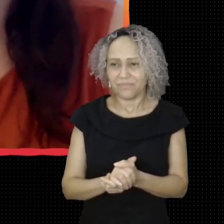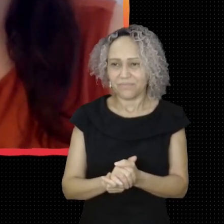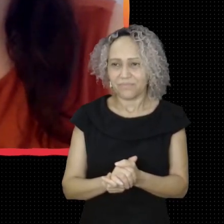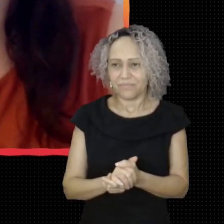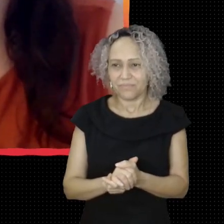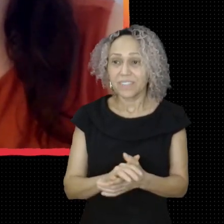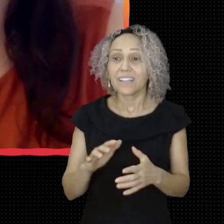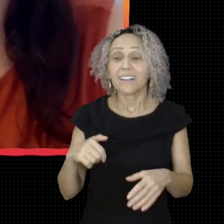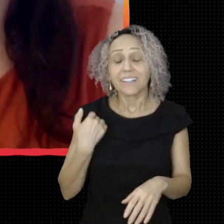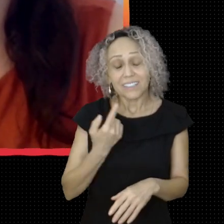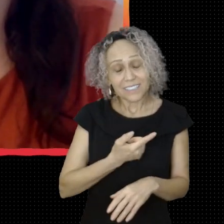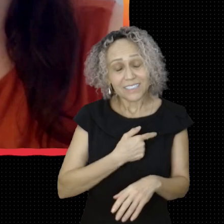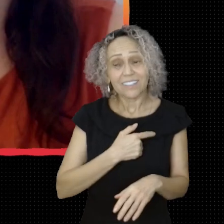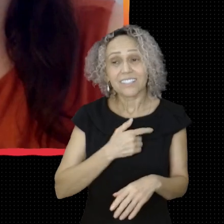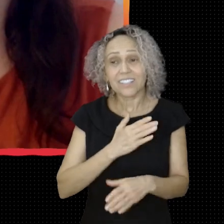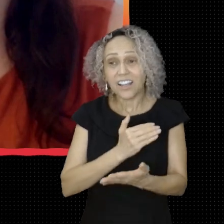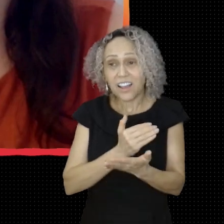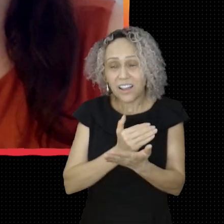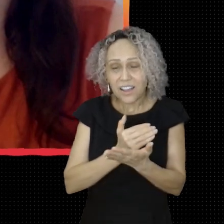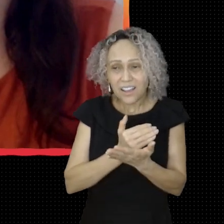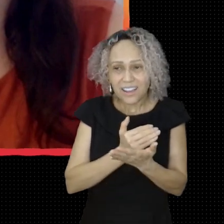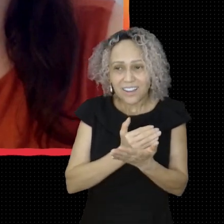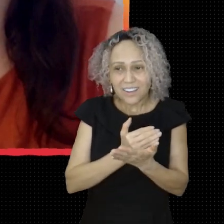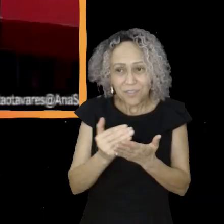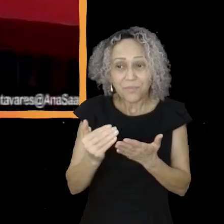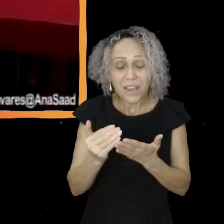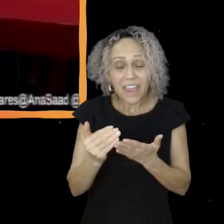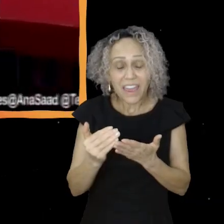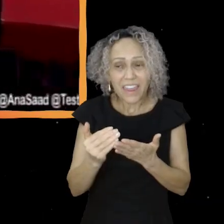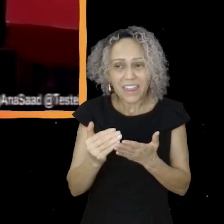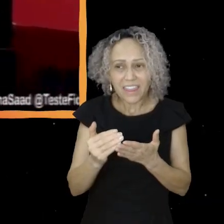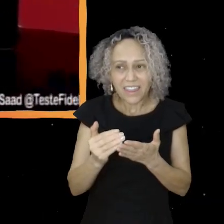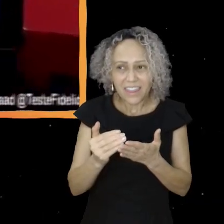E a gente já estreia o fundo do baú com uma revelação.